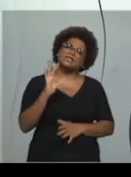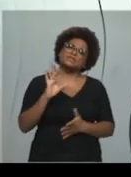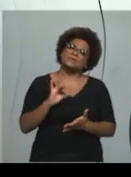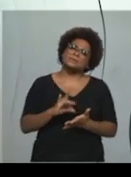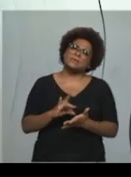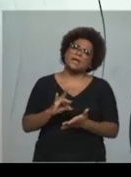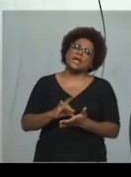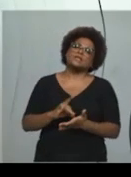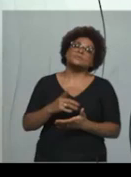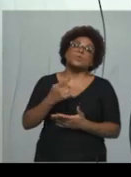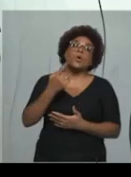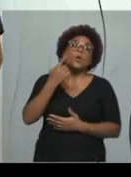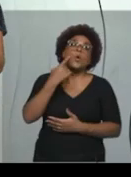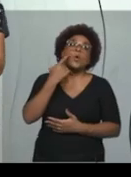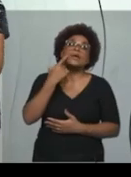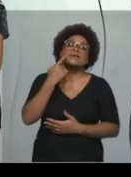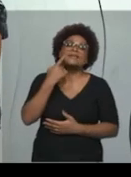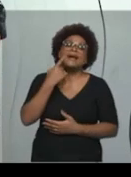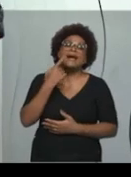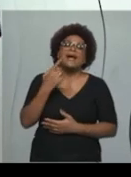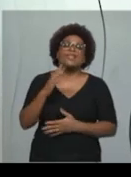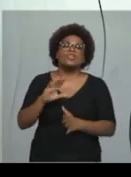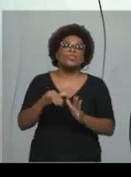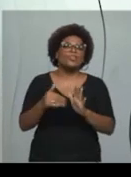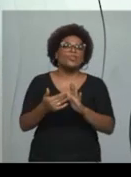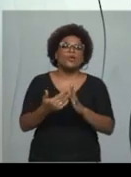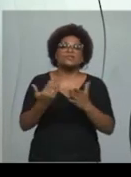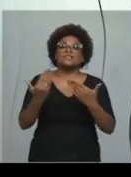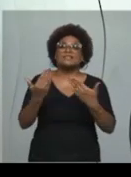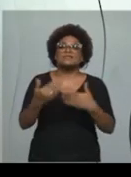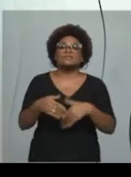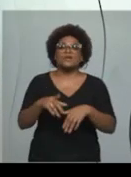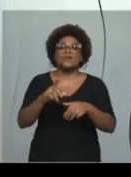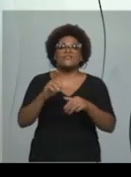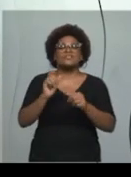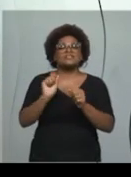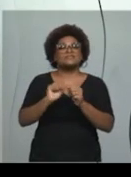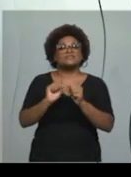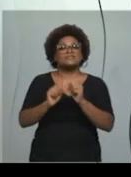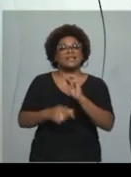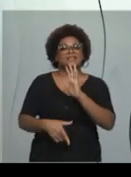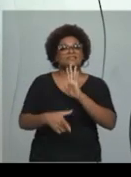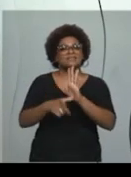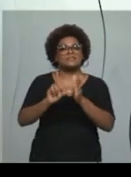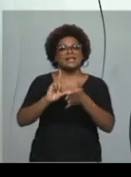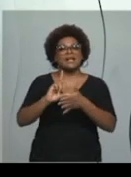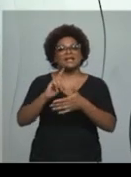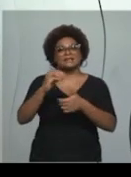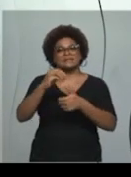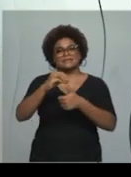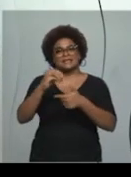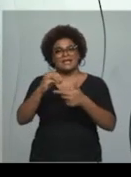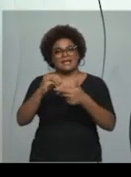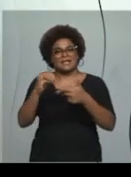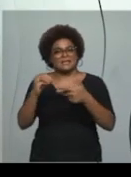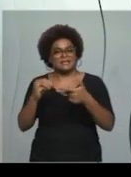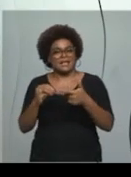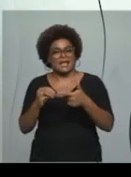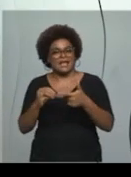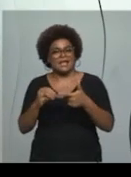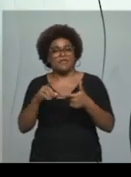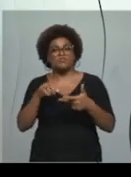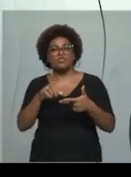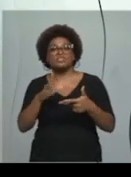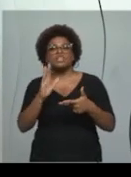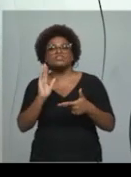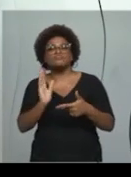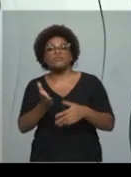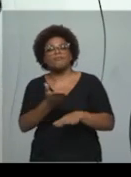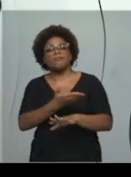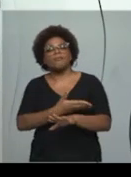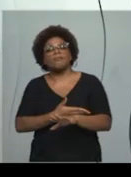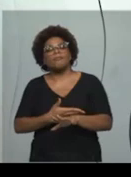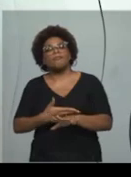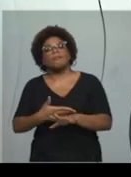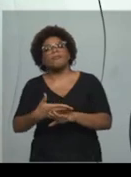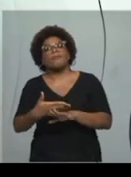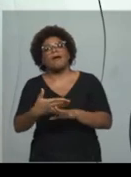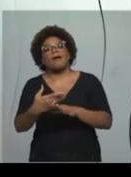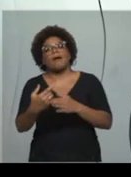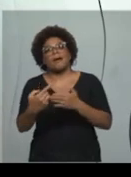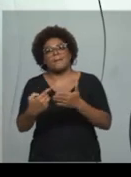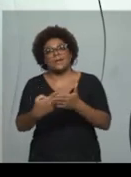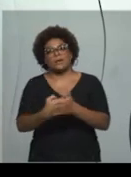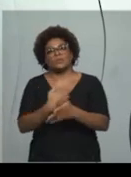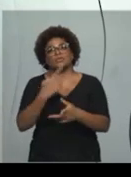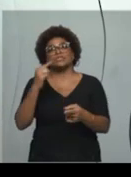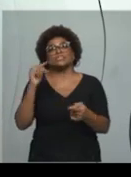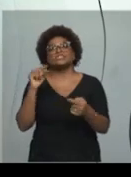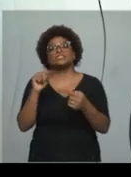anteriores do Enem para se familiarizar com as questões. No site